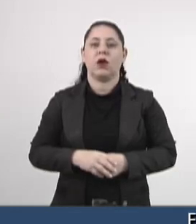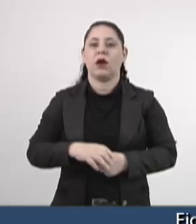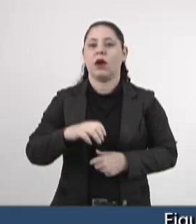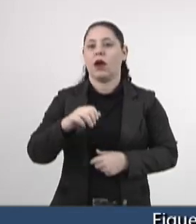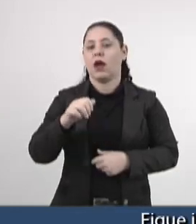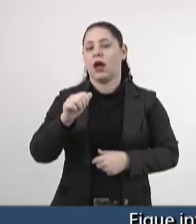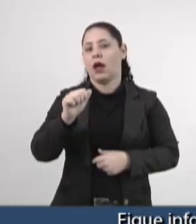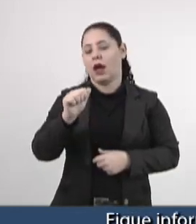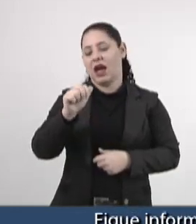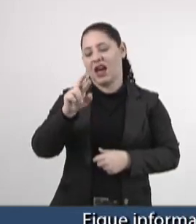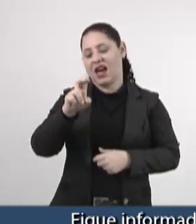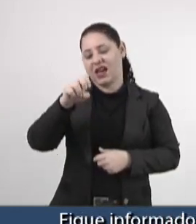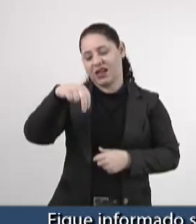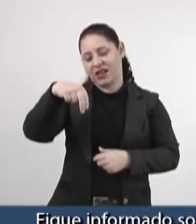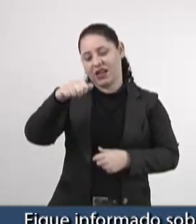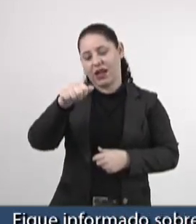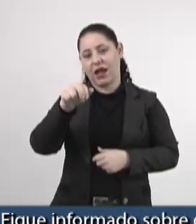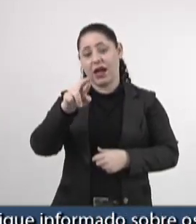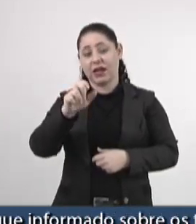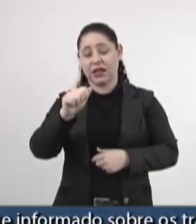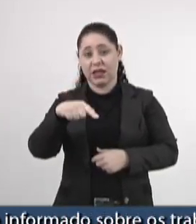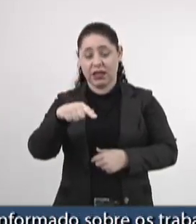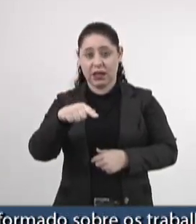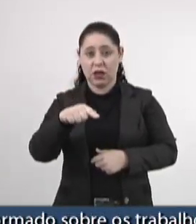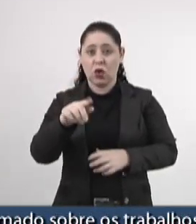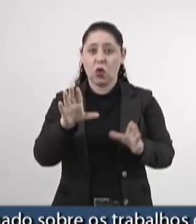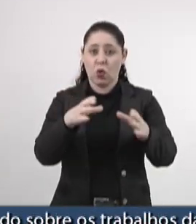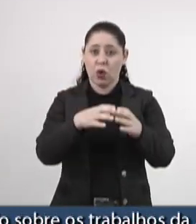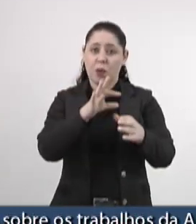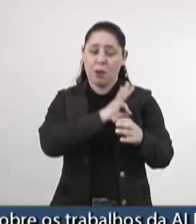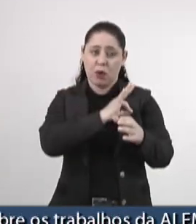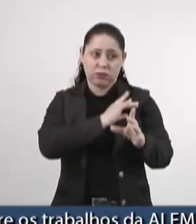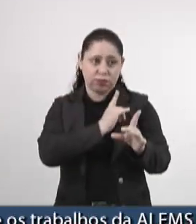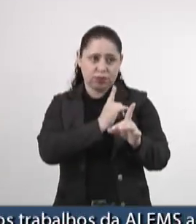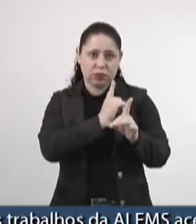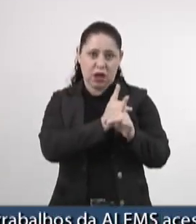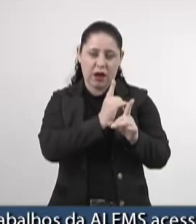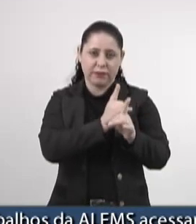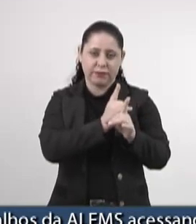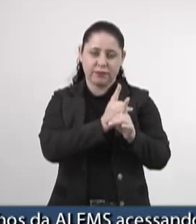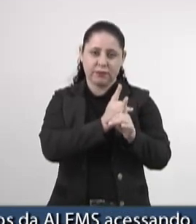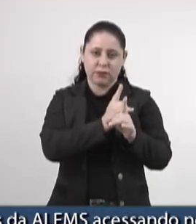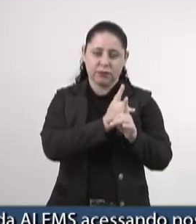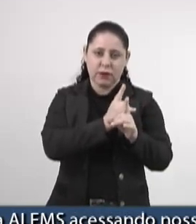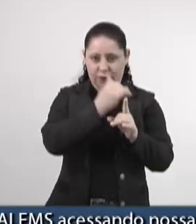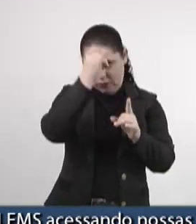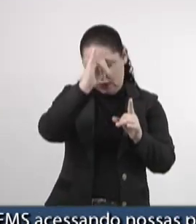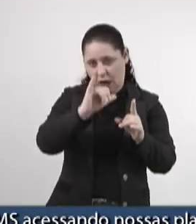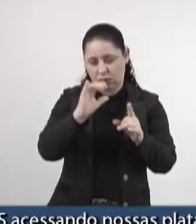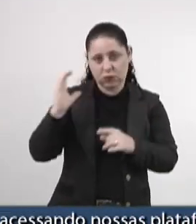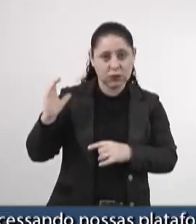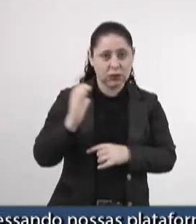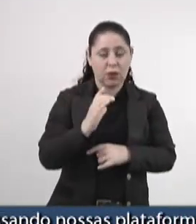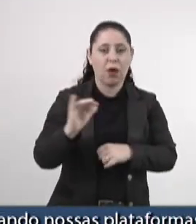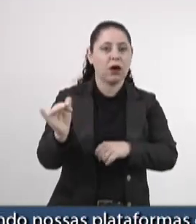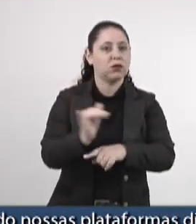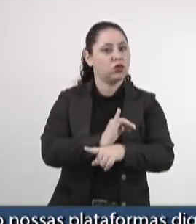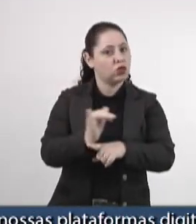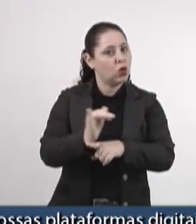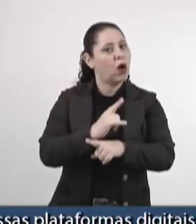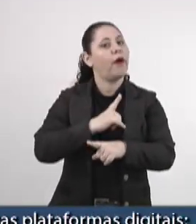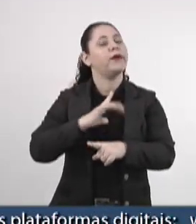Arnarque, deflagrada pelo GAECO, Grupo de Ação Especial de Repressão ao Crime Organizado, revelou que essas ações